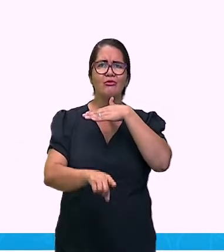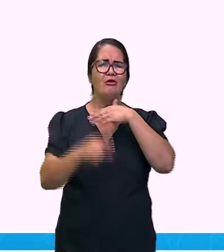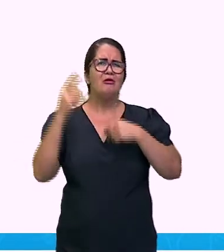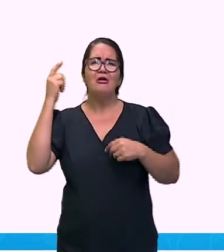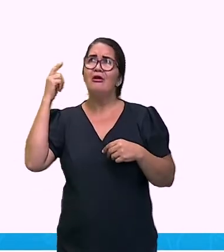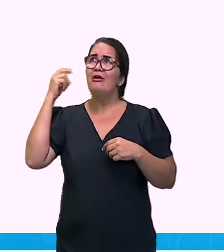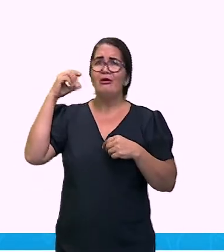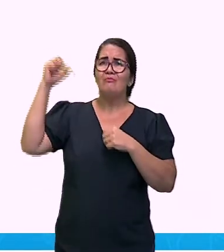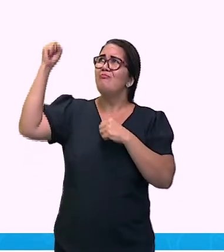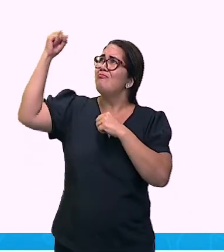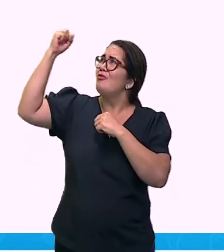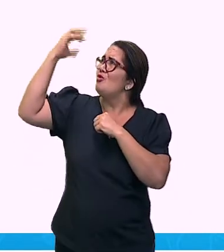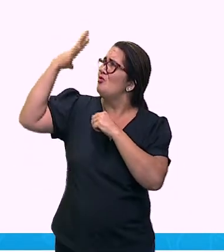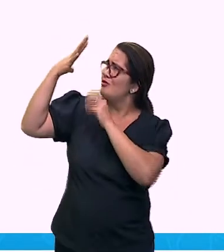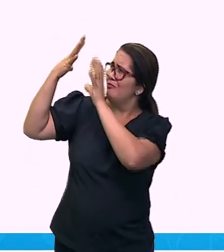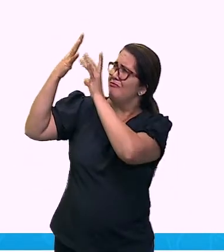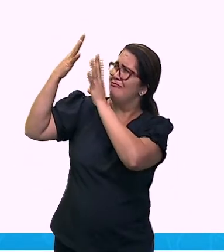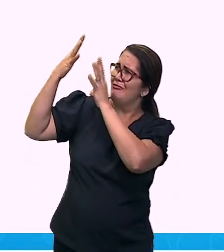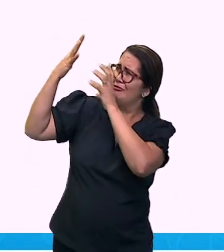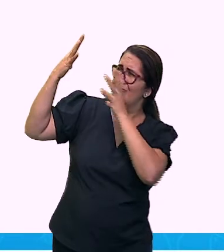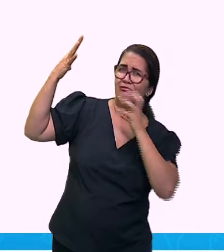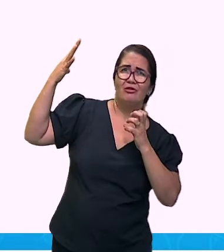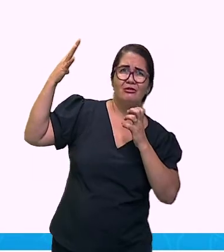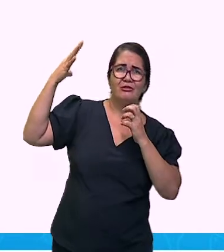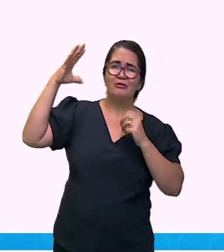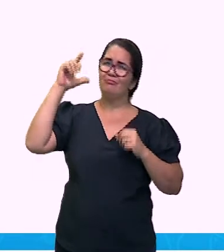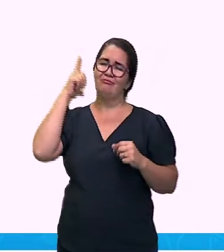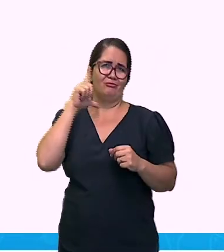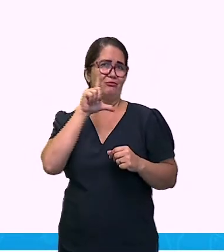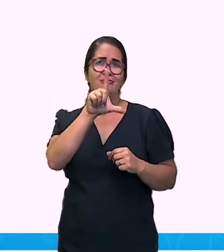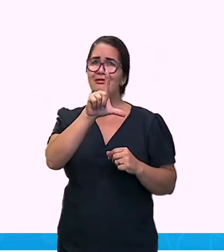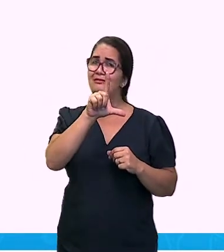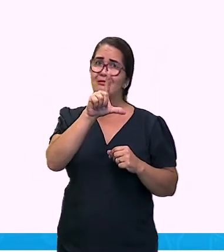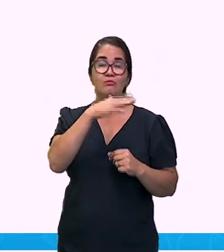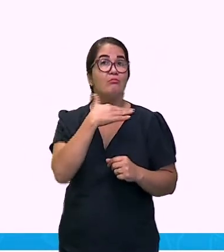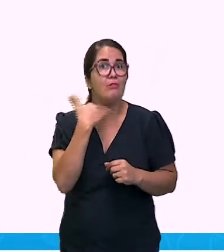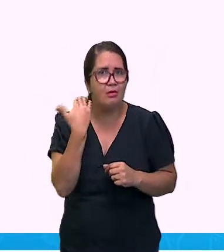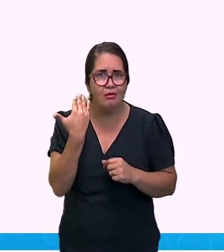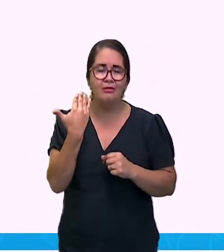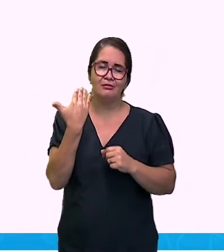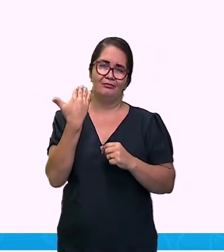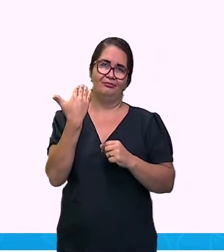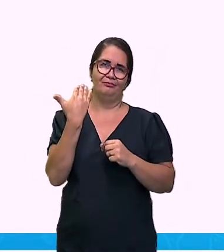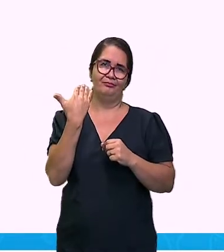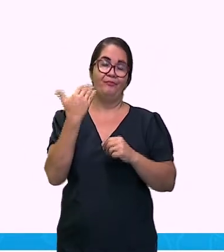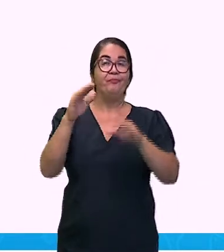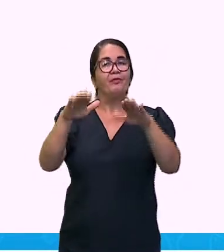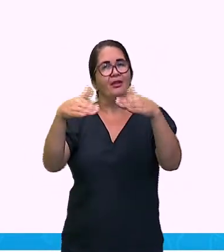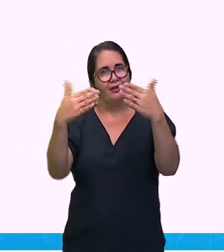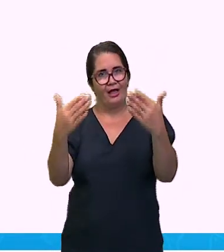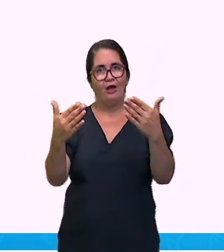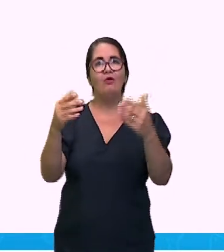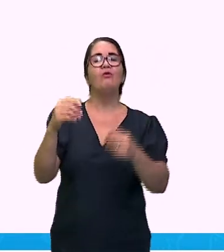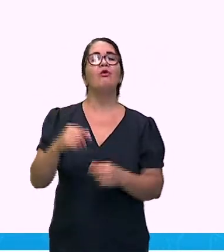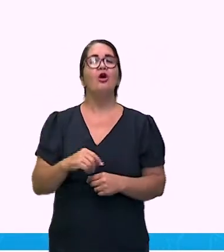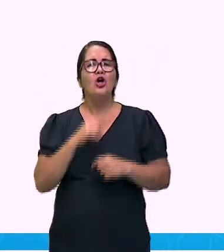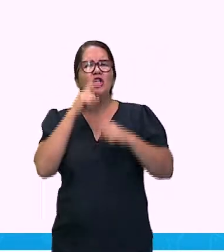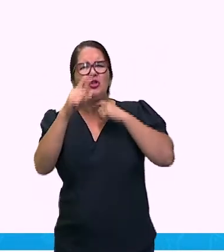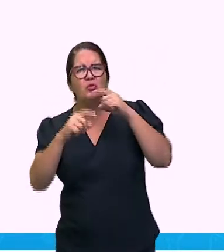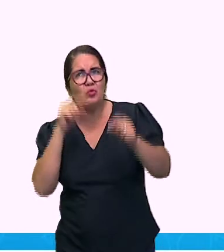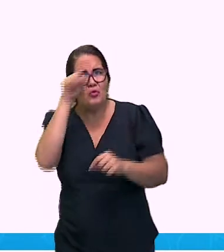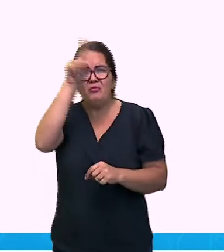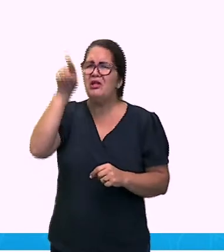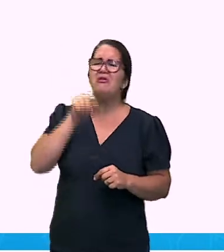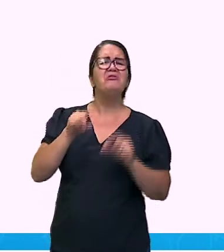se ele é muito básico. Ah, professora, o que é isso? A gente vai entender de tudo um pouquinho, tá? A acidez do